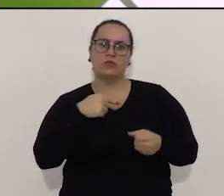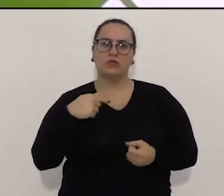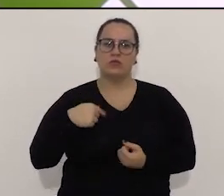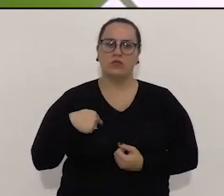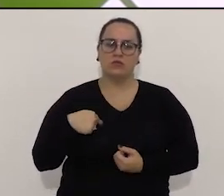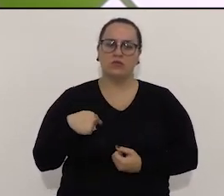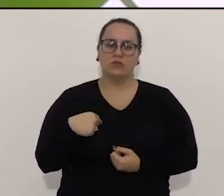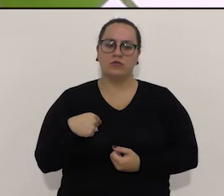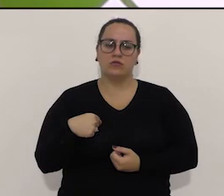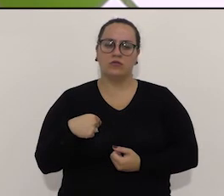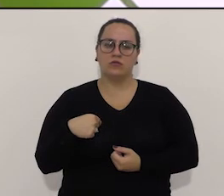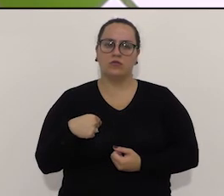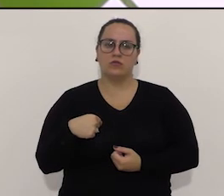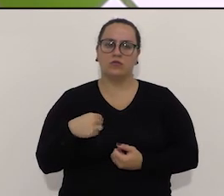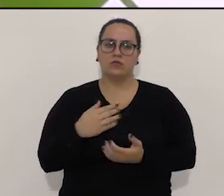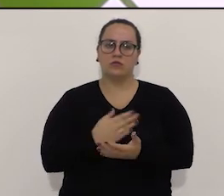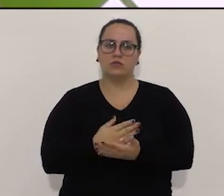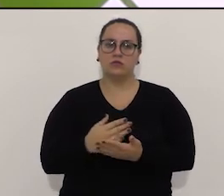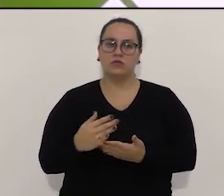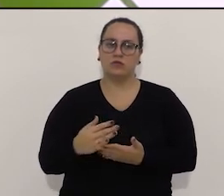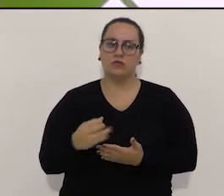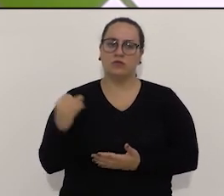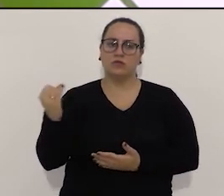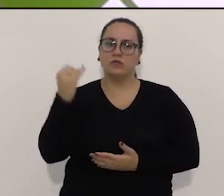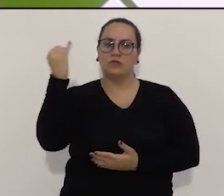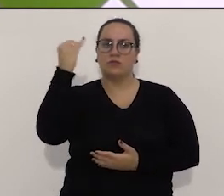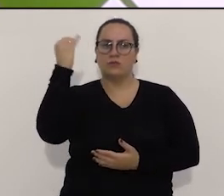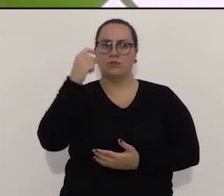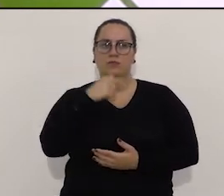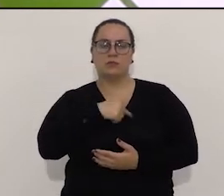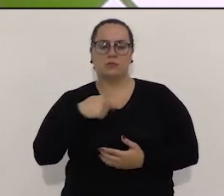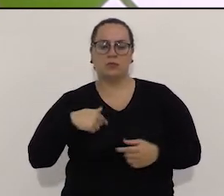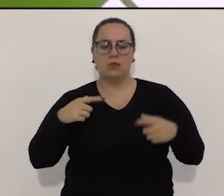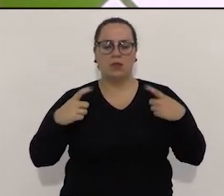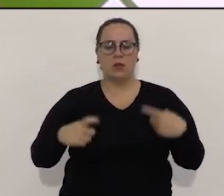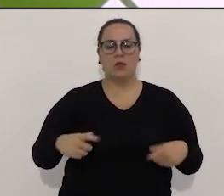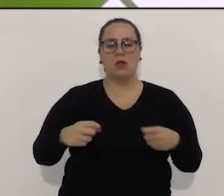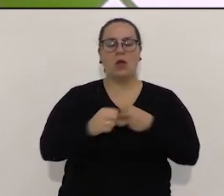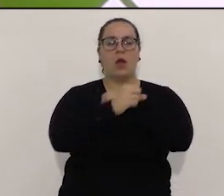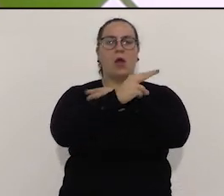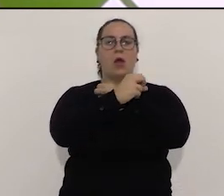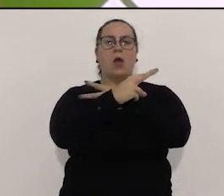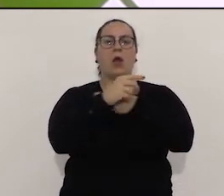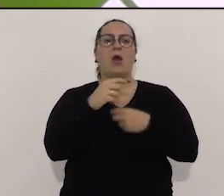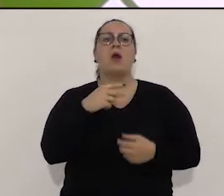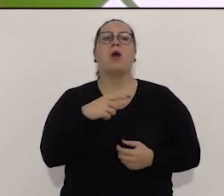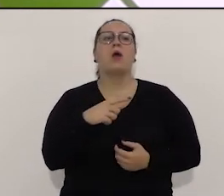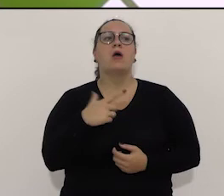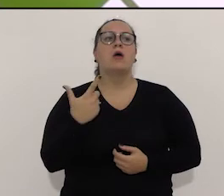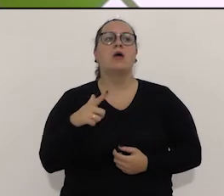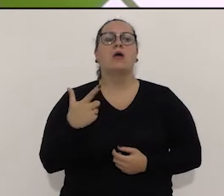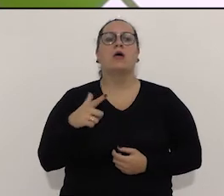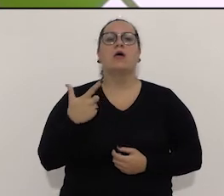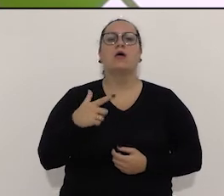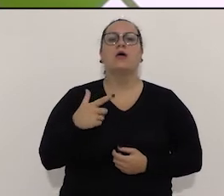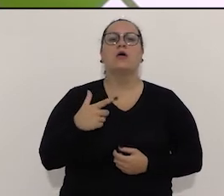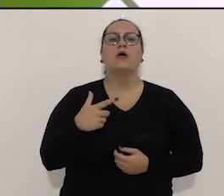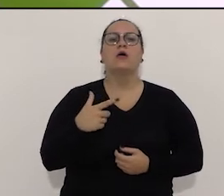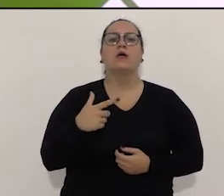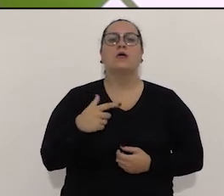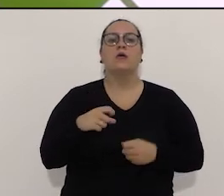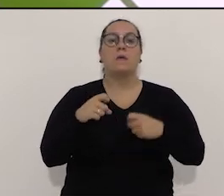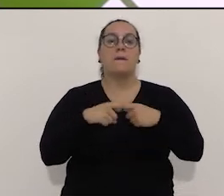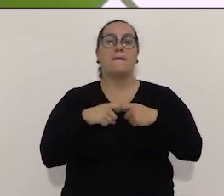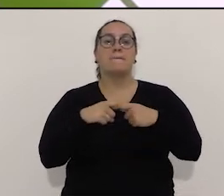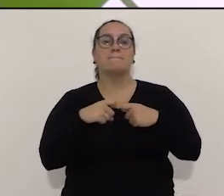saúde, atenção básica na saúde, prioridade absoluta. Não dá para ter nenhum posto de saúde de Avaré se você não tiver, pelo menos,